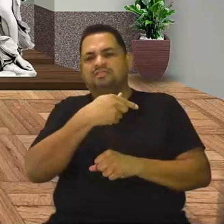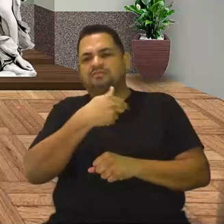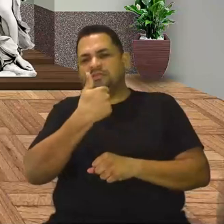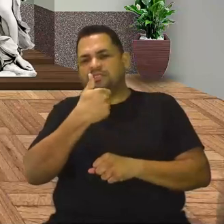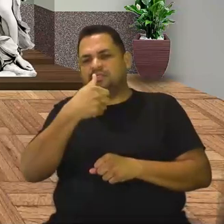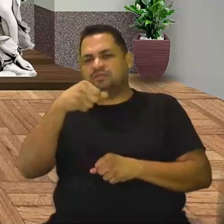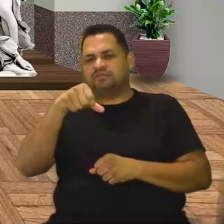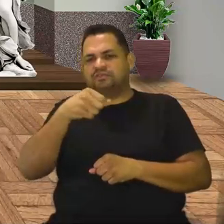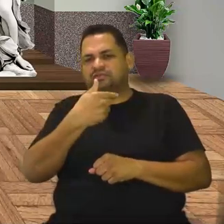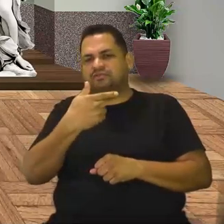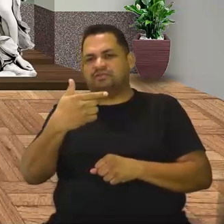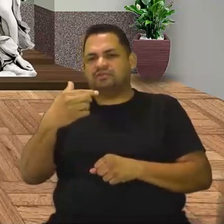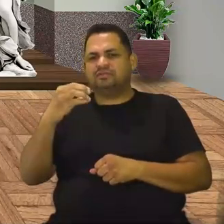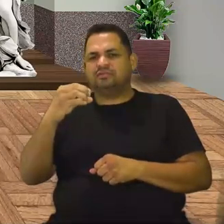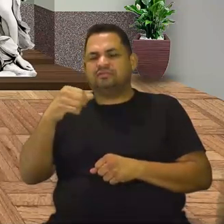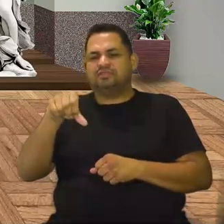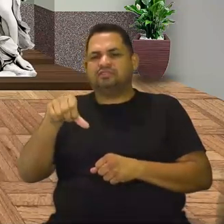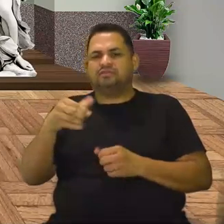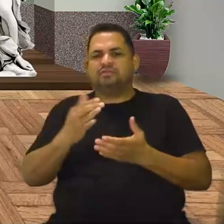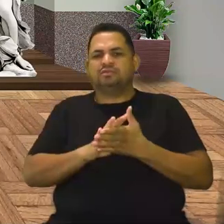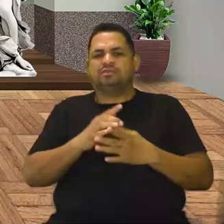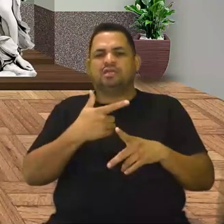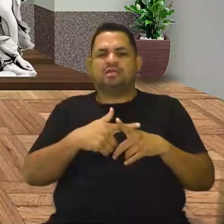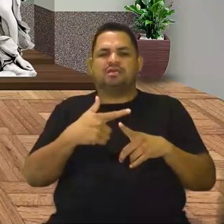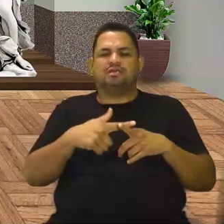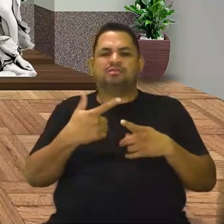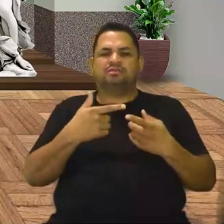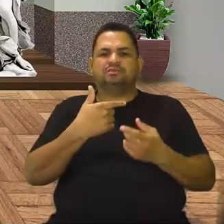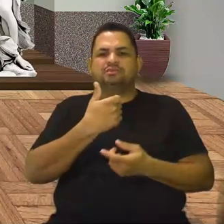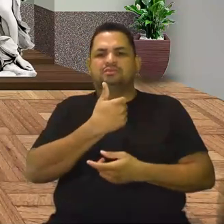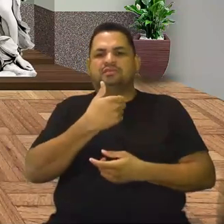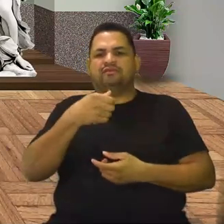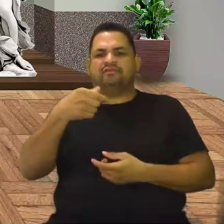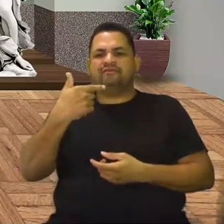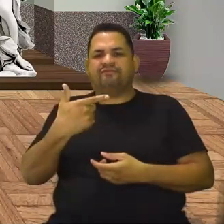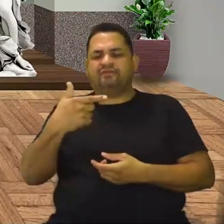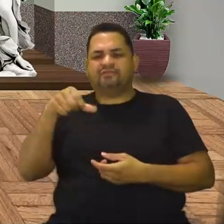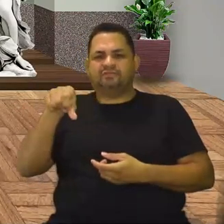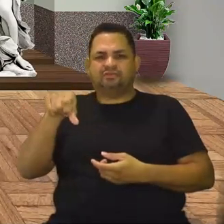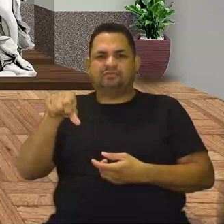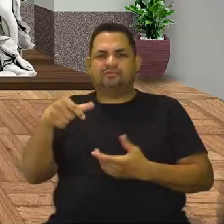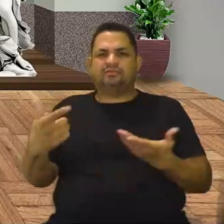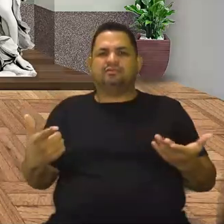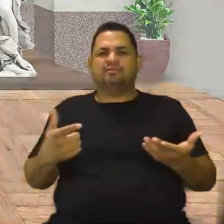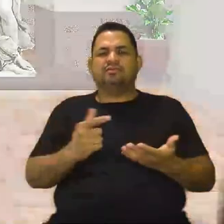e se depare com uma grande crise. A crise de 1929. Na tela para vocês.